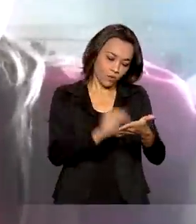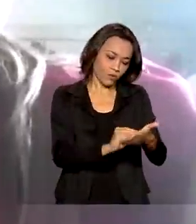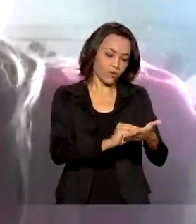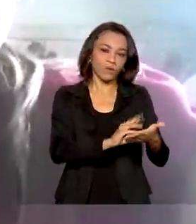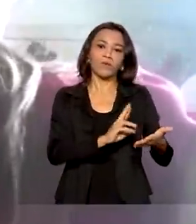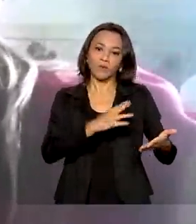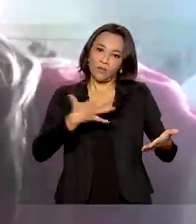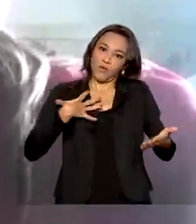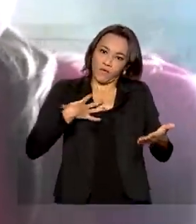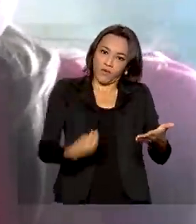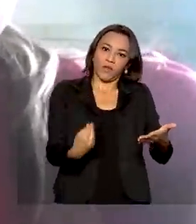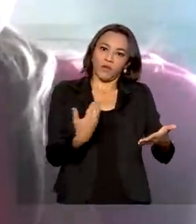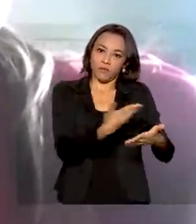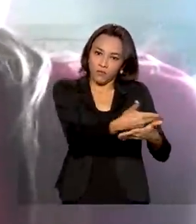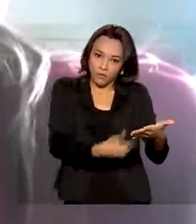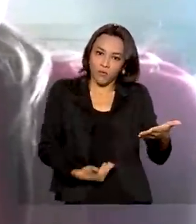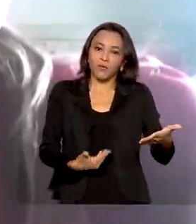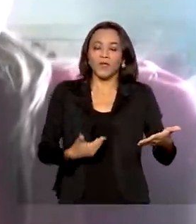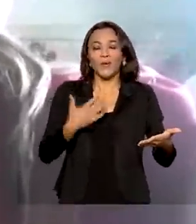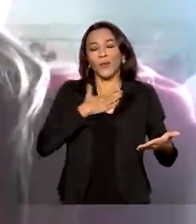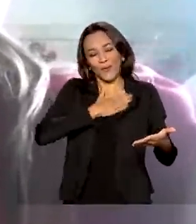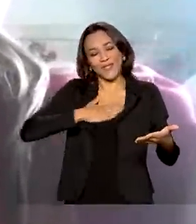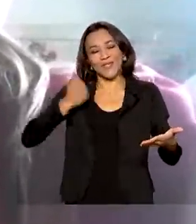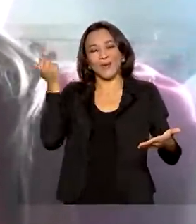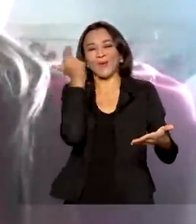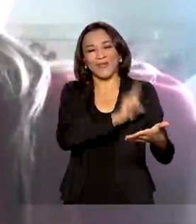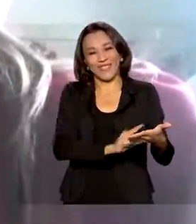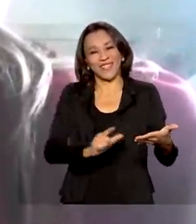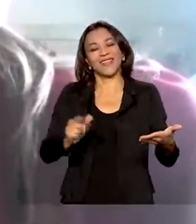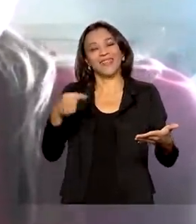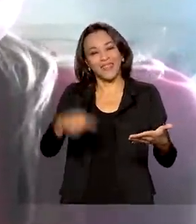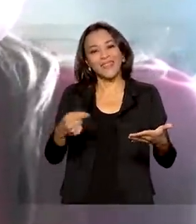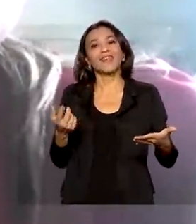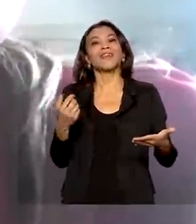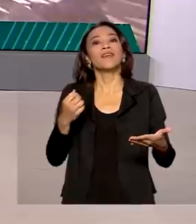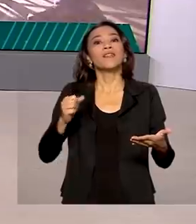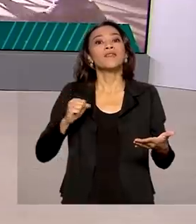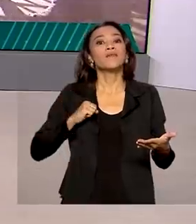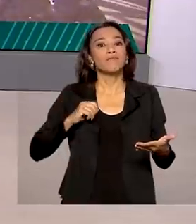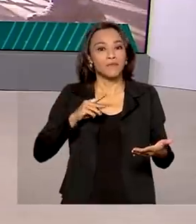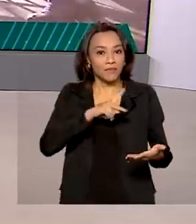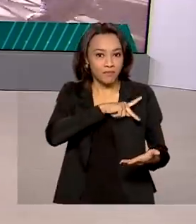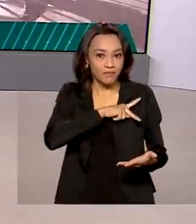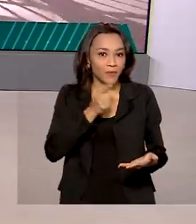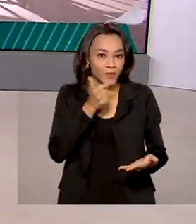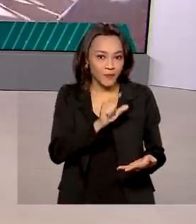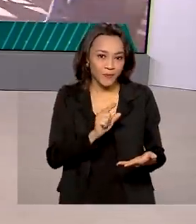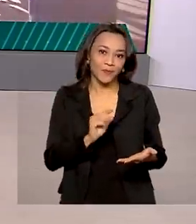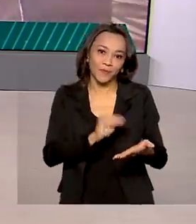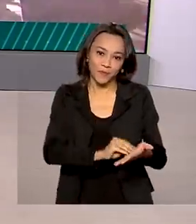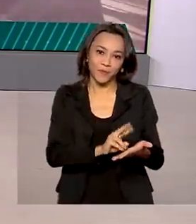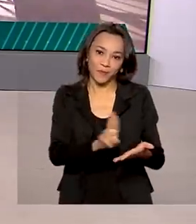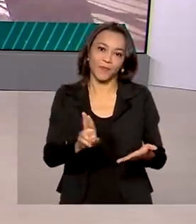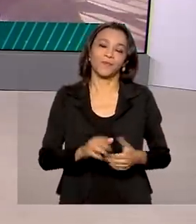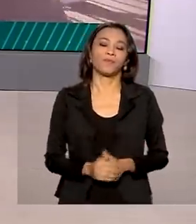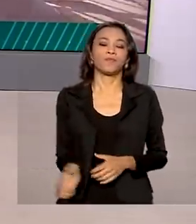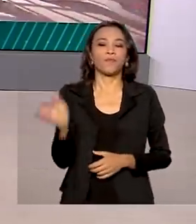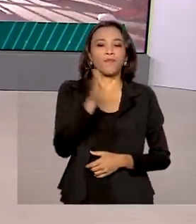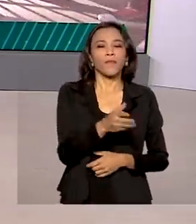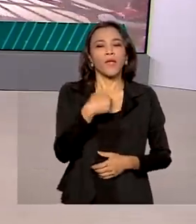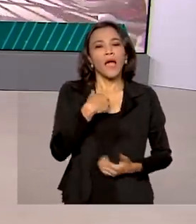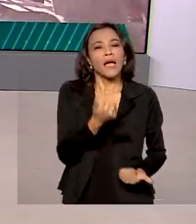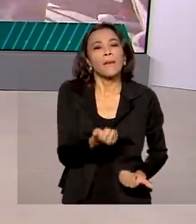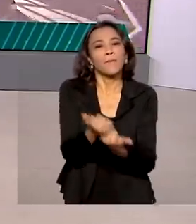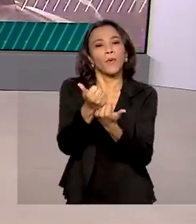de ter conseguido essa vitória no Ministério Público. Para dar assistência a pessoas em